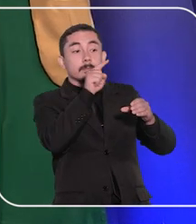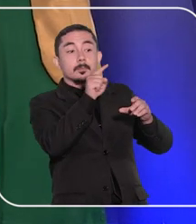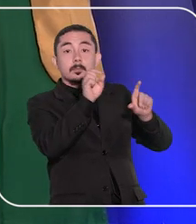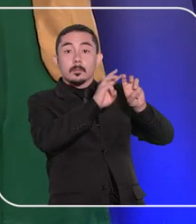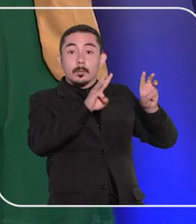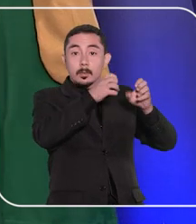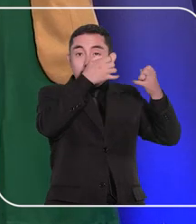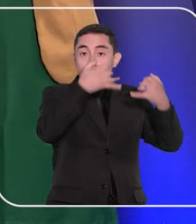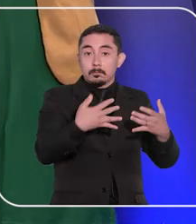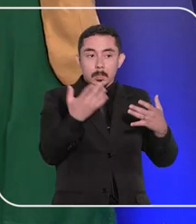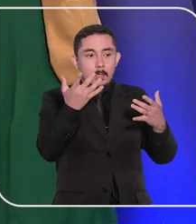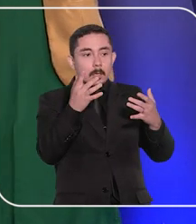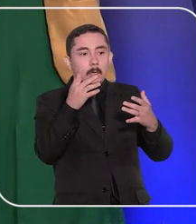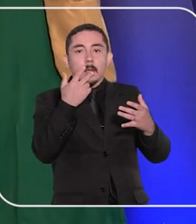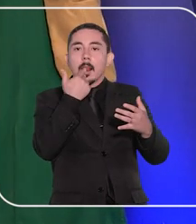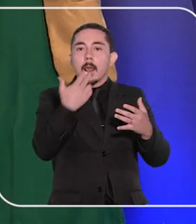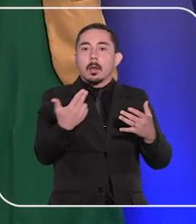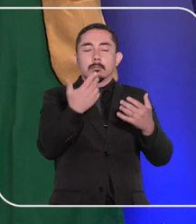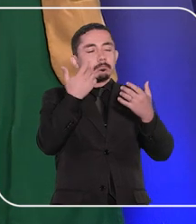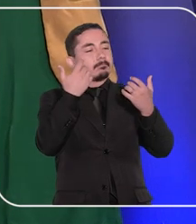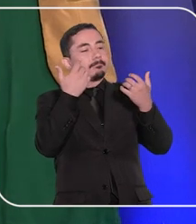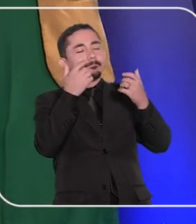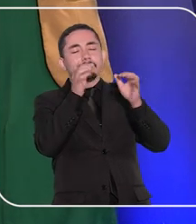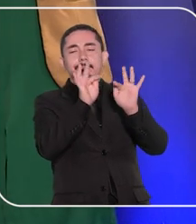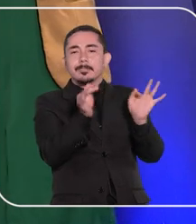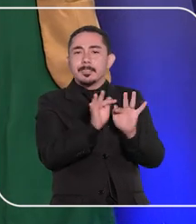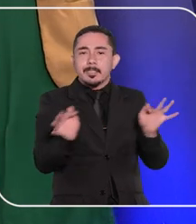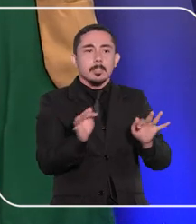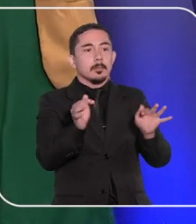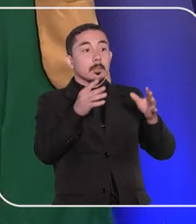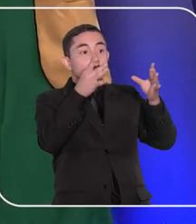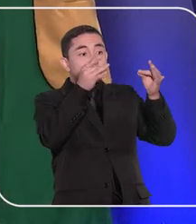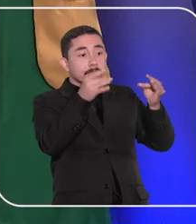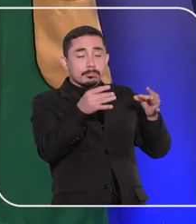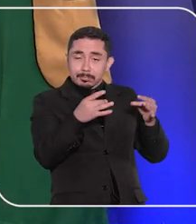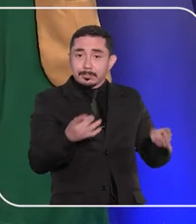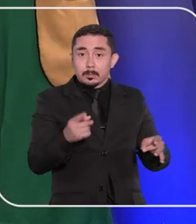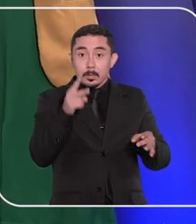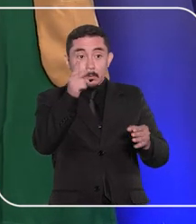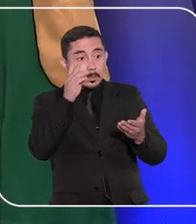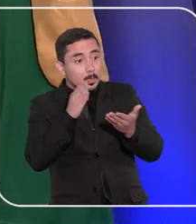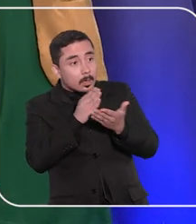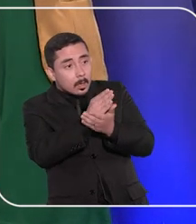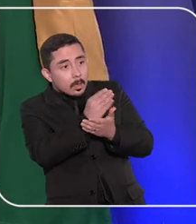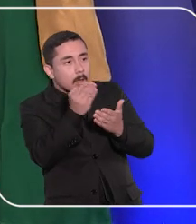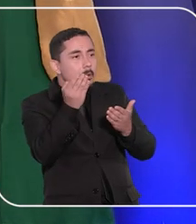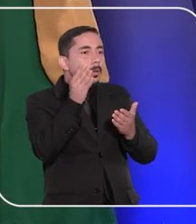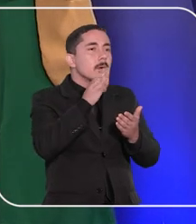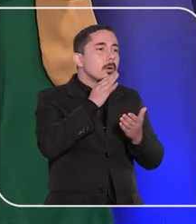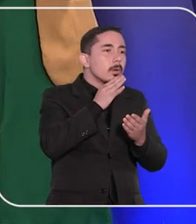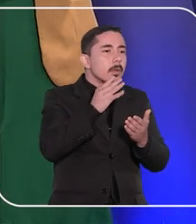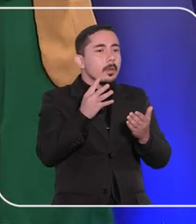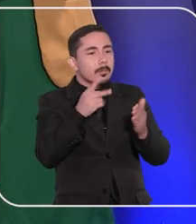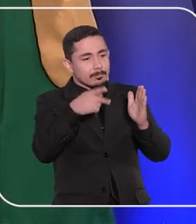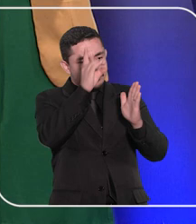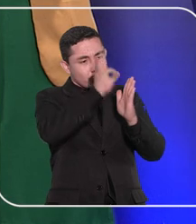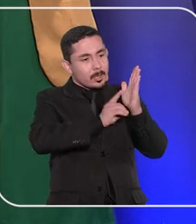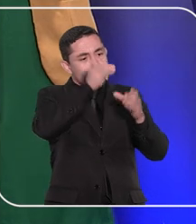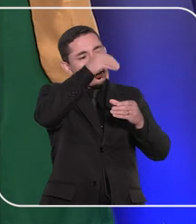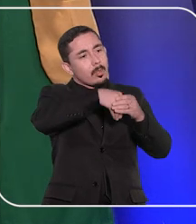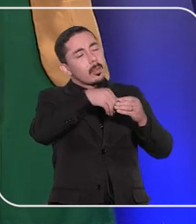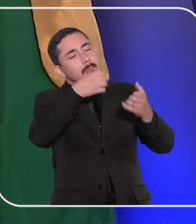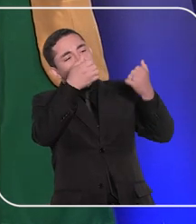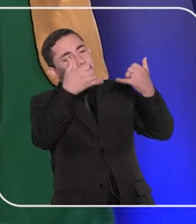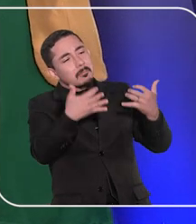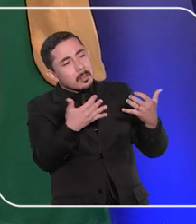o Portal da Corte utiliza a linguagem simples em várias matérias para quem está ali se familiarizando com o mundo